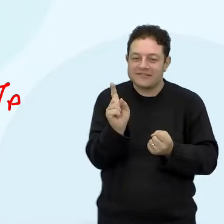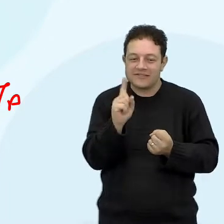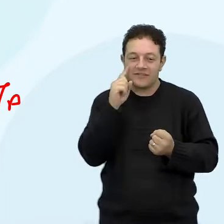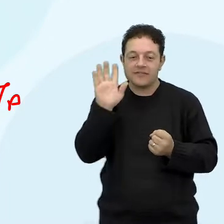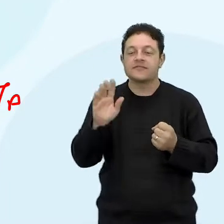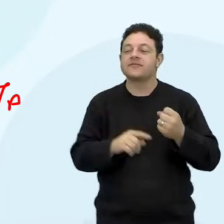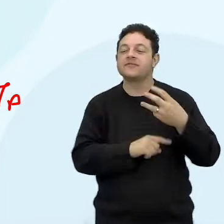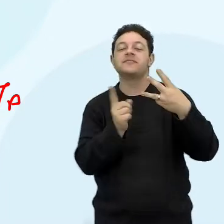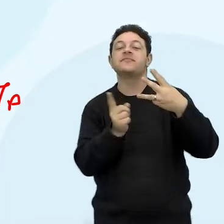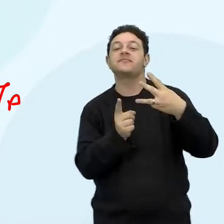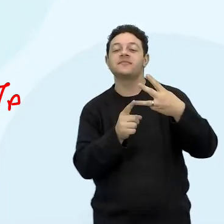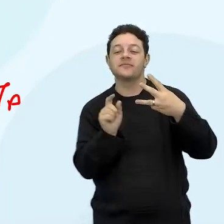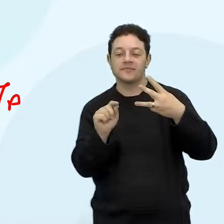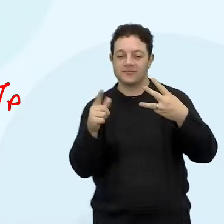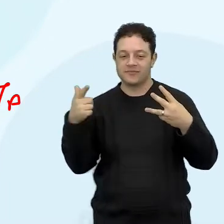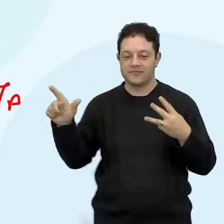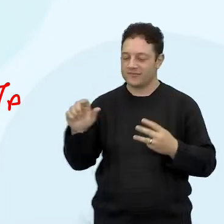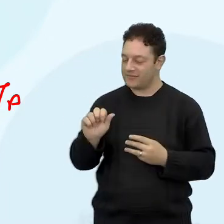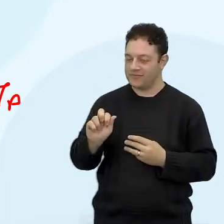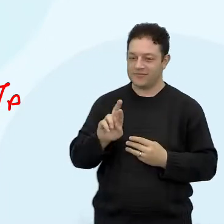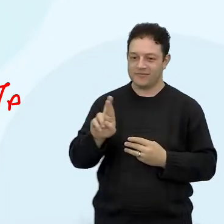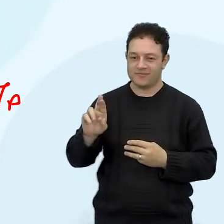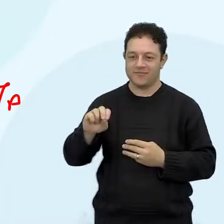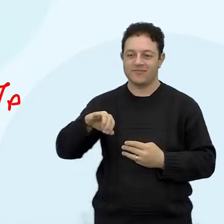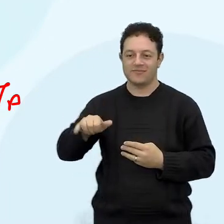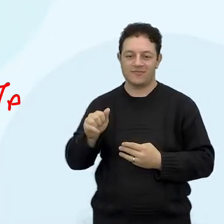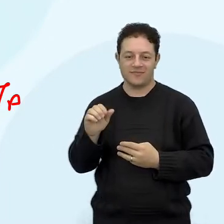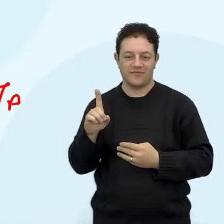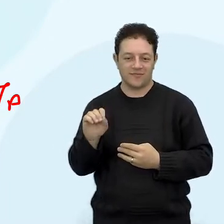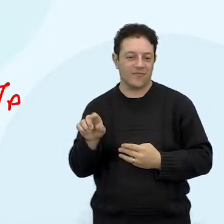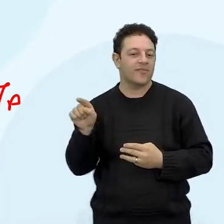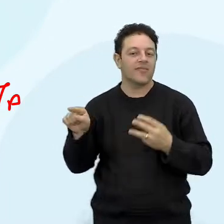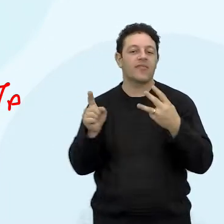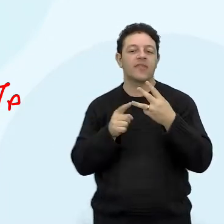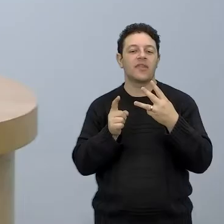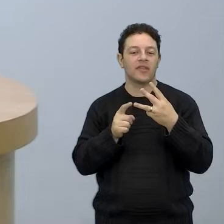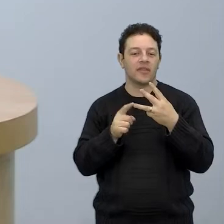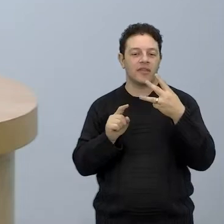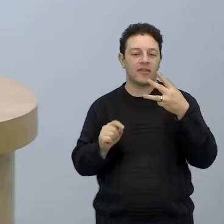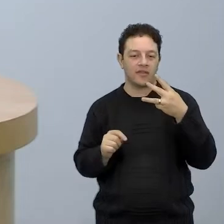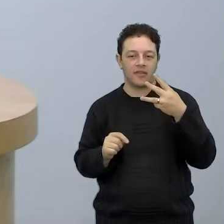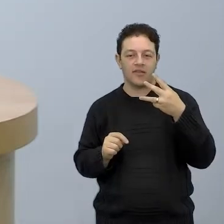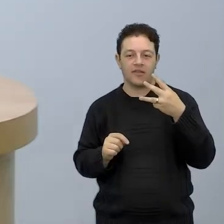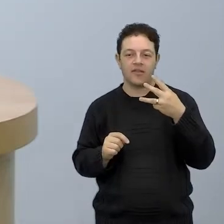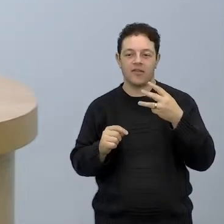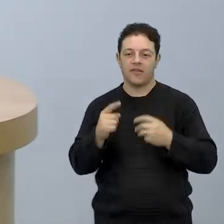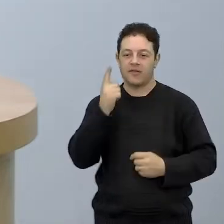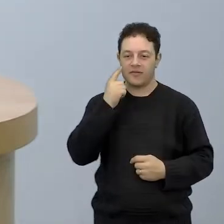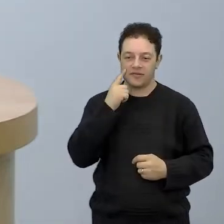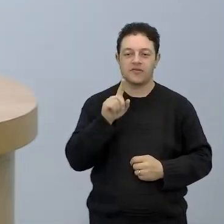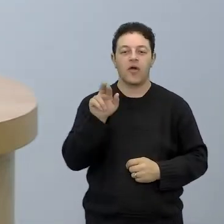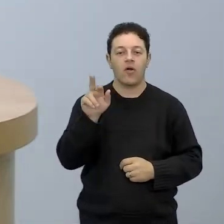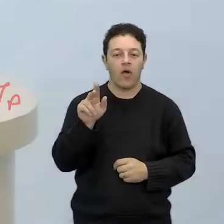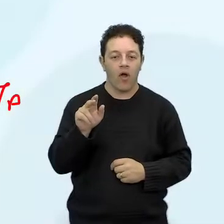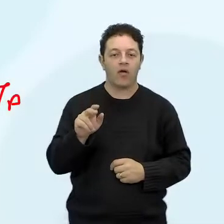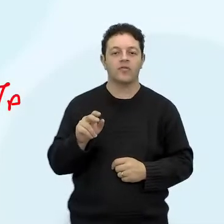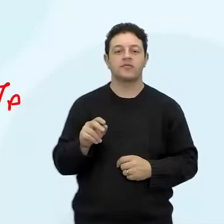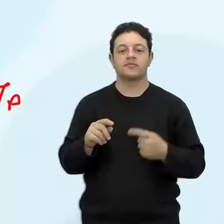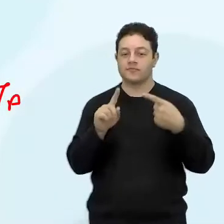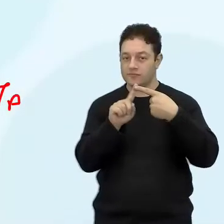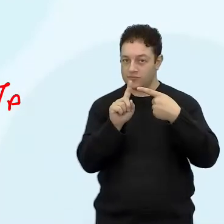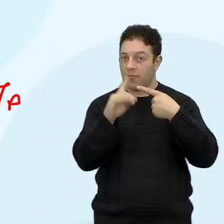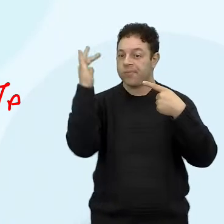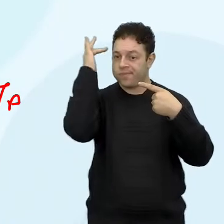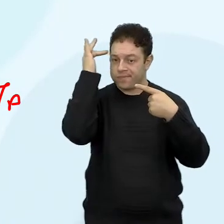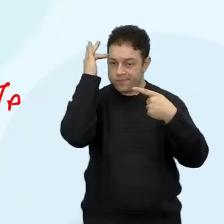E o arrojado, será que vocês sabem qual que é? O arrojado... Então, a gente tem aí o conservador, o